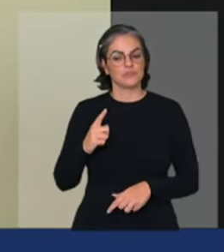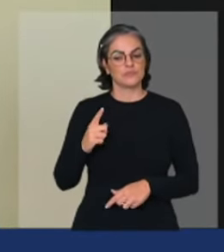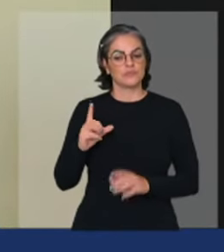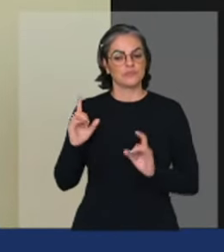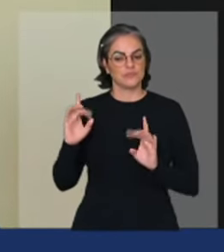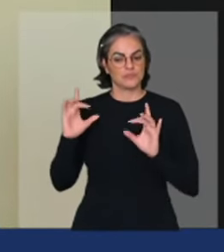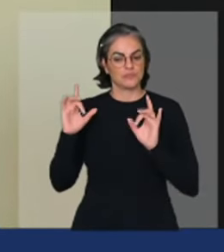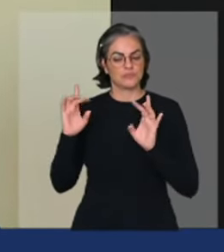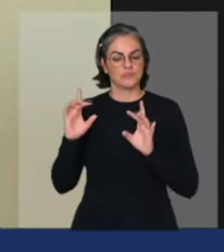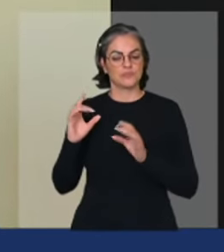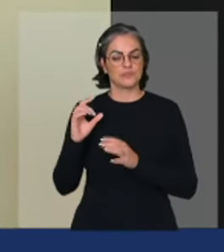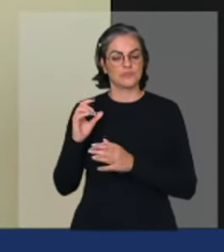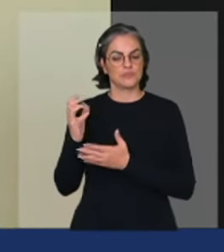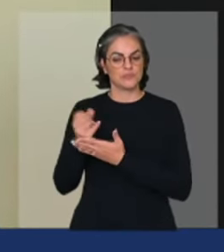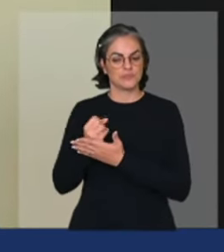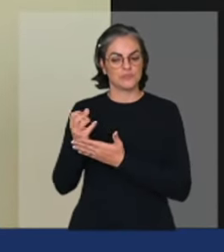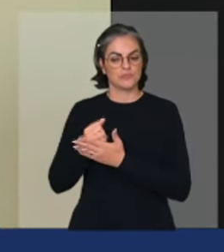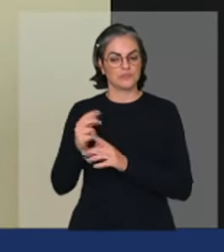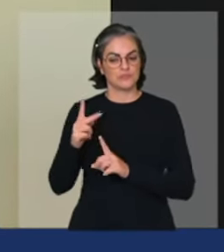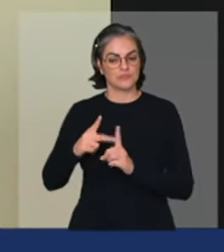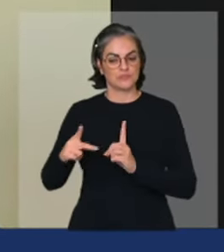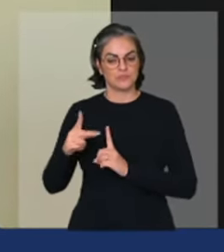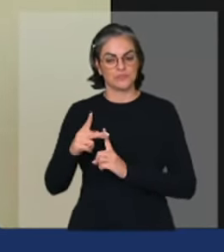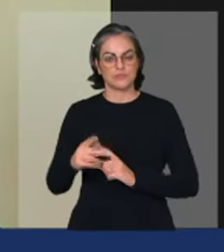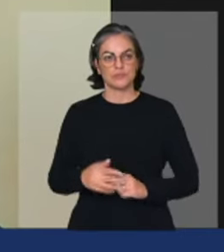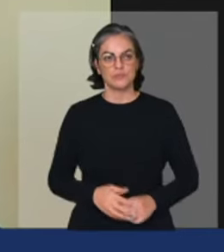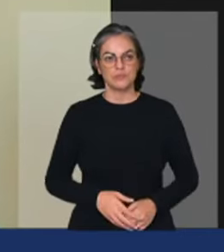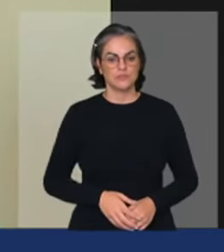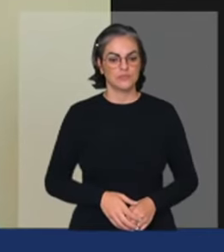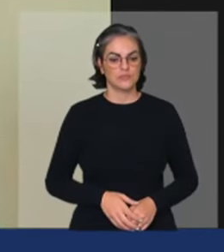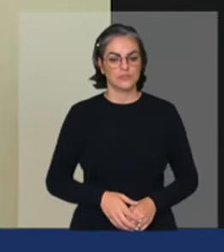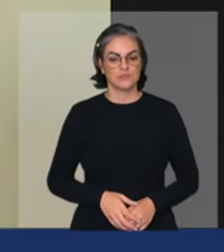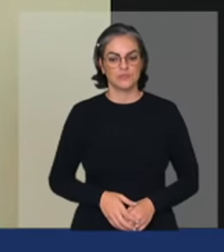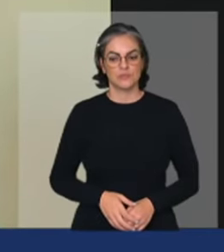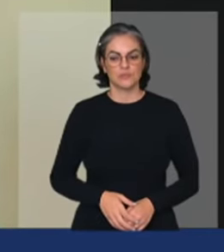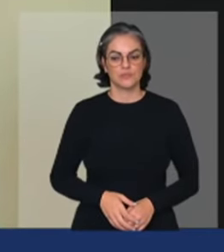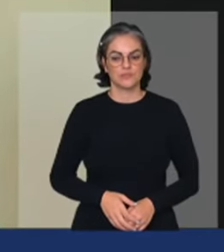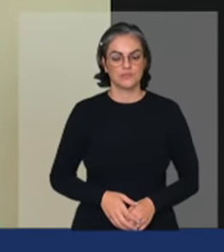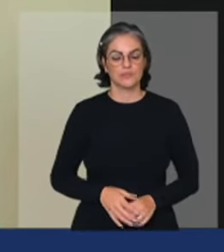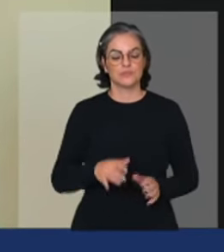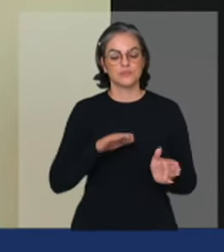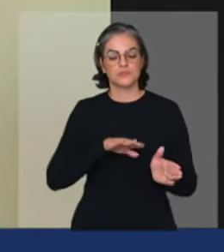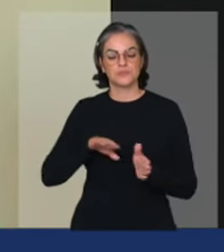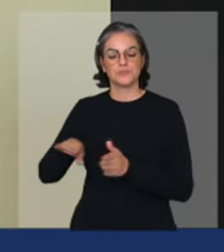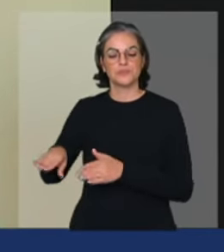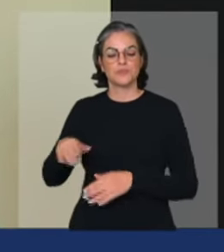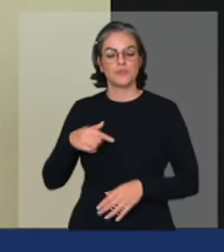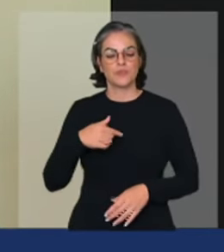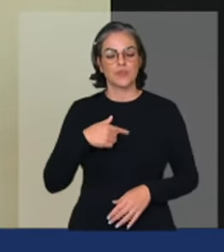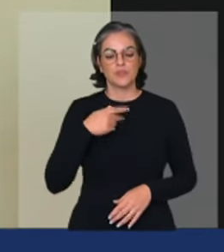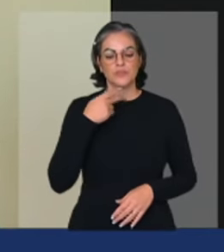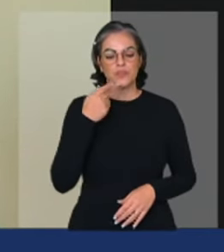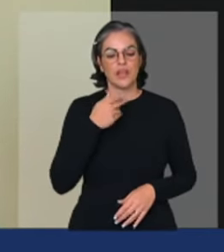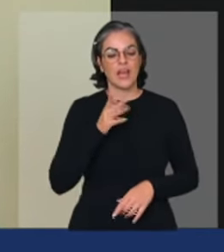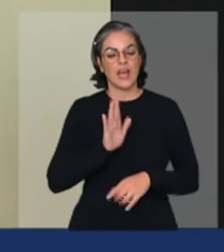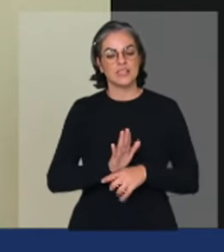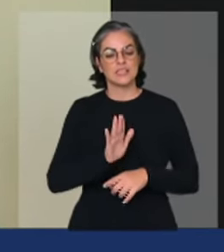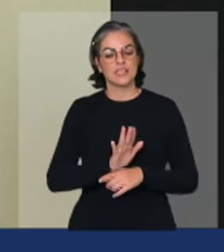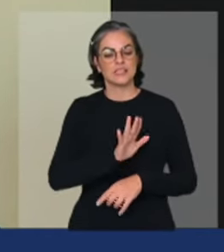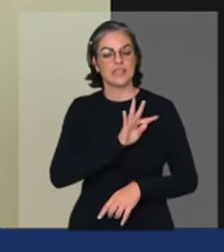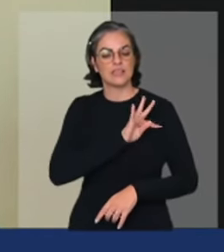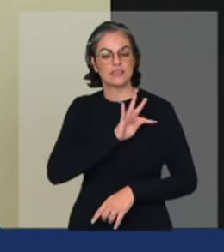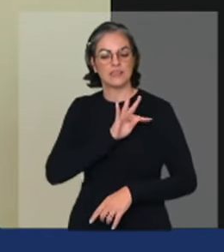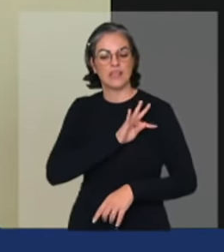previdência mas quero falar aqui também presidente da assistência técnica e extensão rural nós cada vez mais estamos perdendo espaço